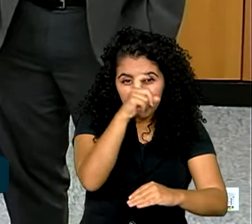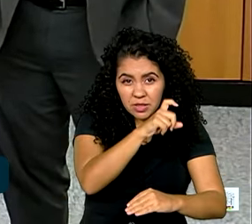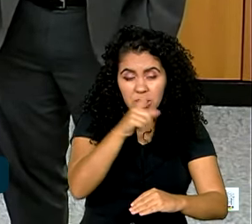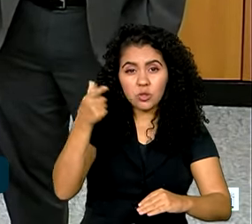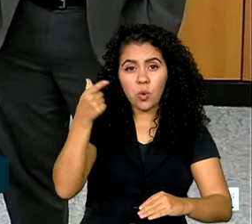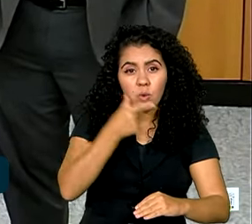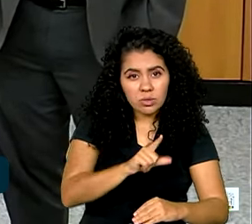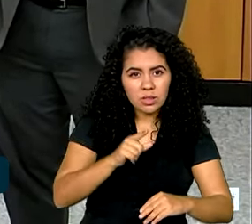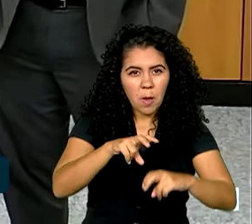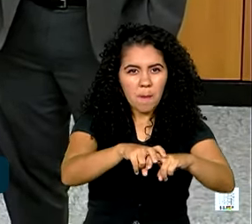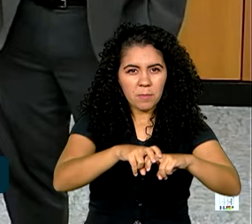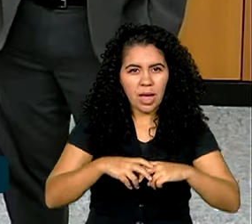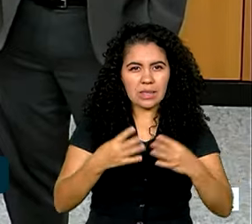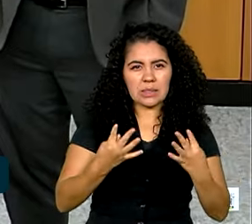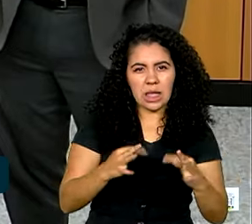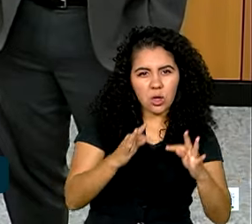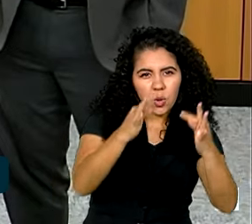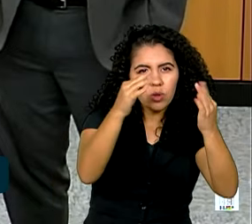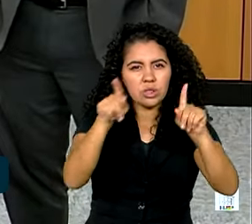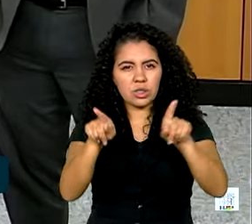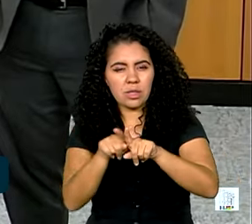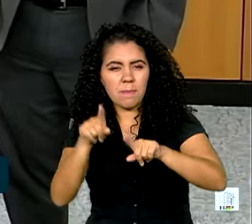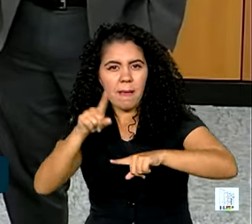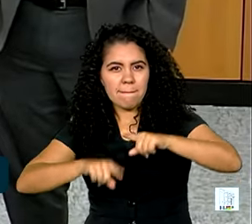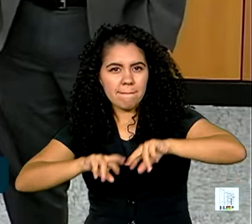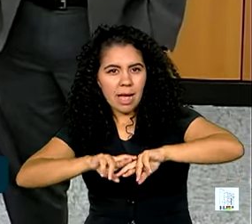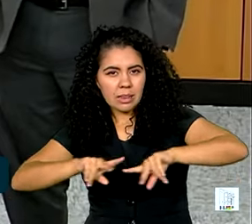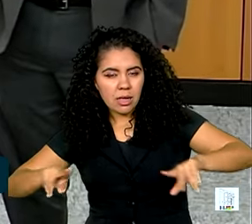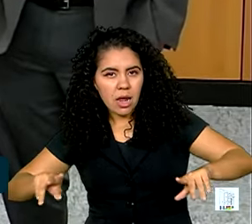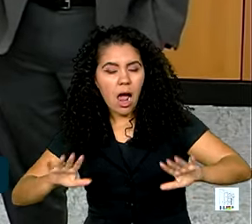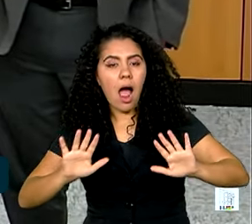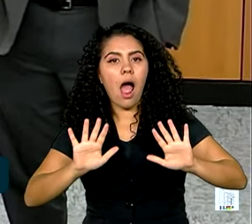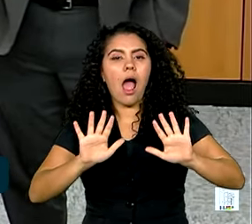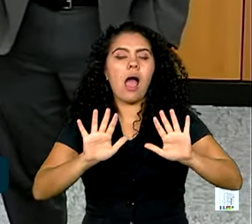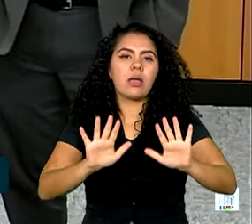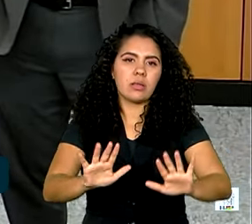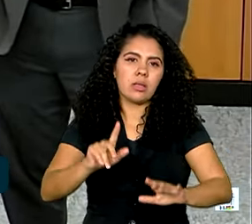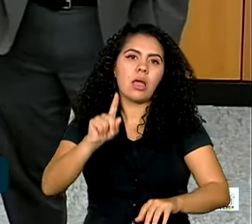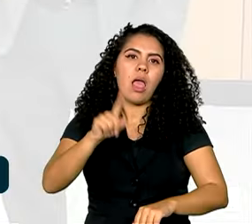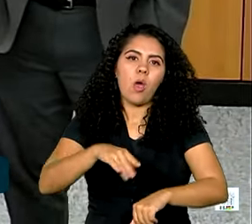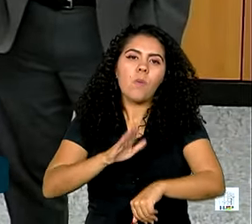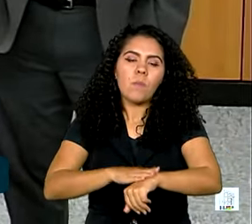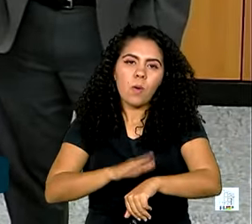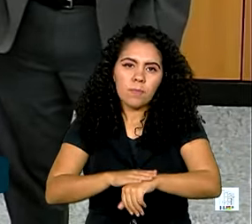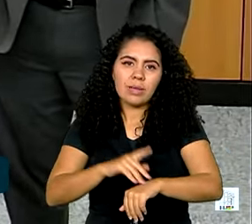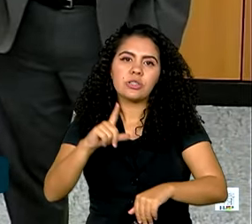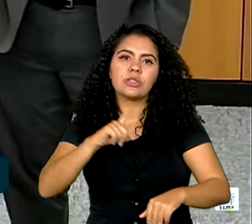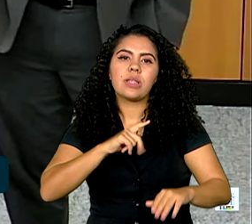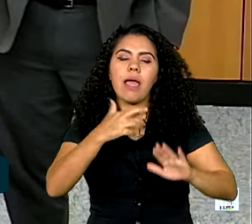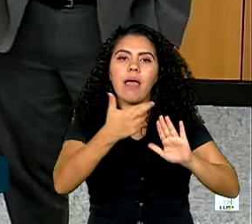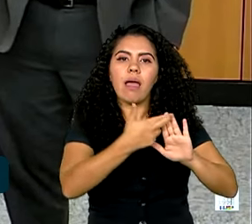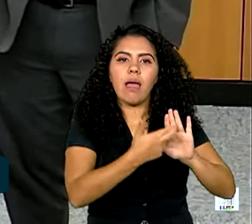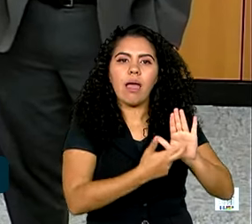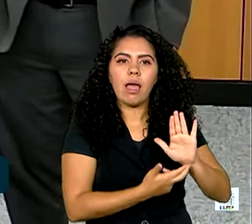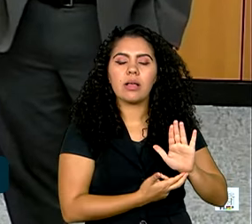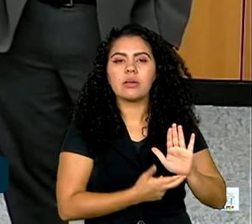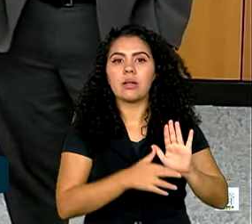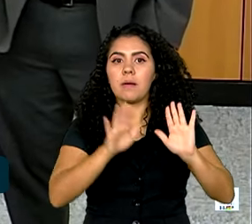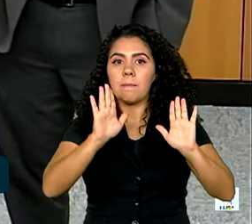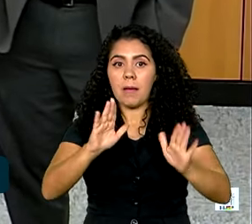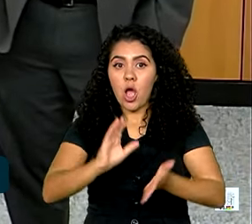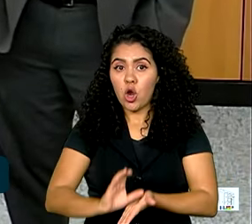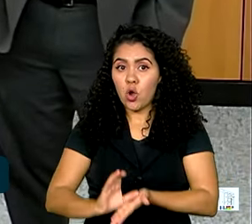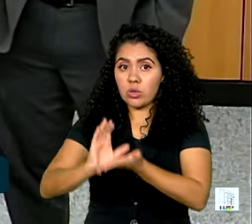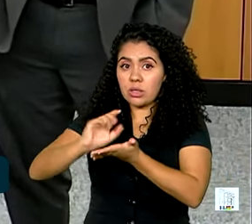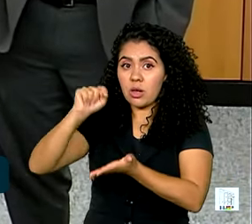e do ponto de vista material, talvez aí sim seja o momento de vir uma norma, o Conselho regula aquilo que